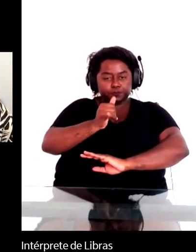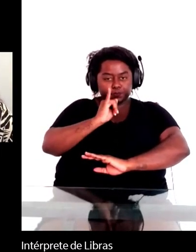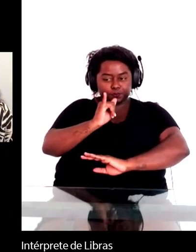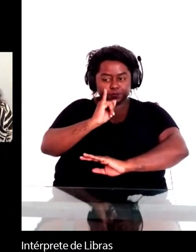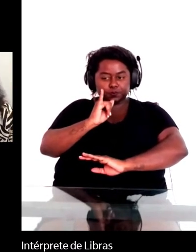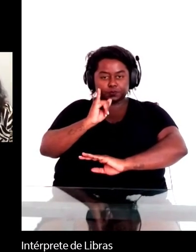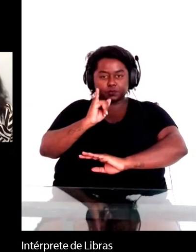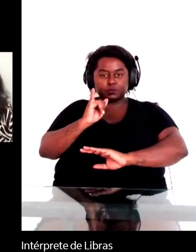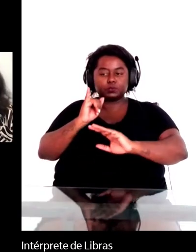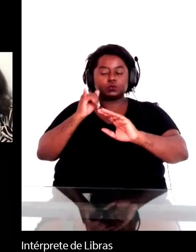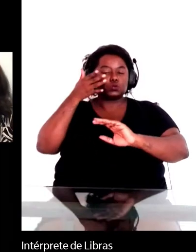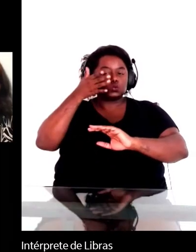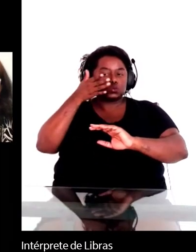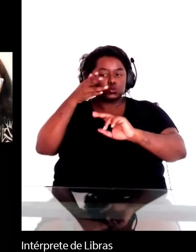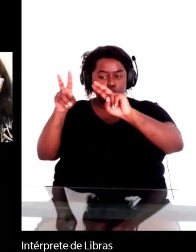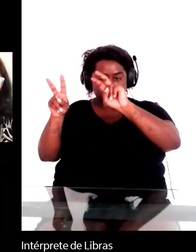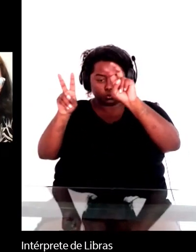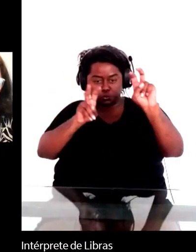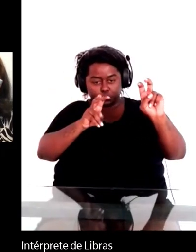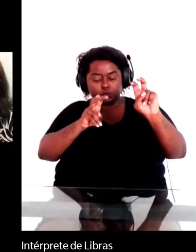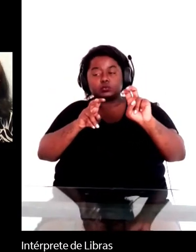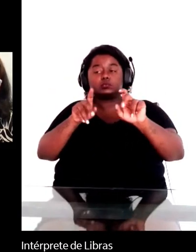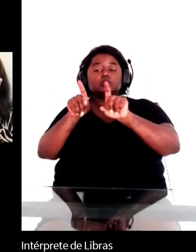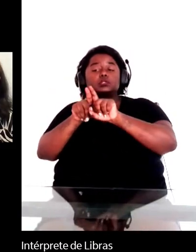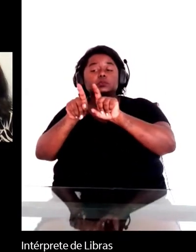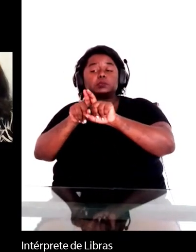de escravos fugidos.